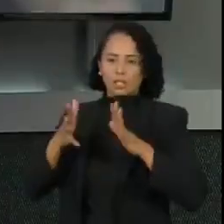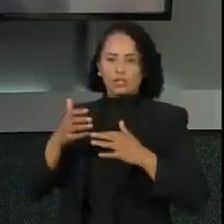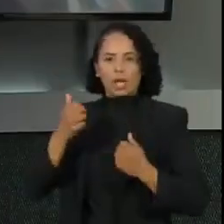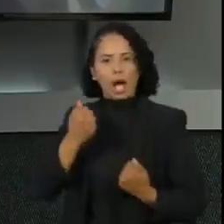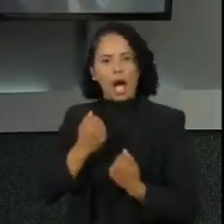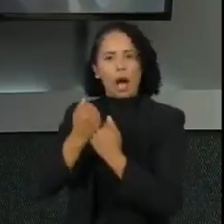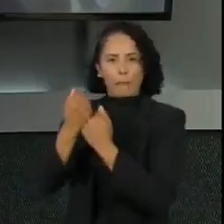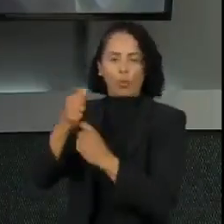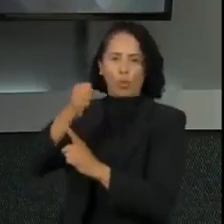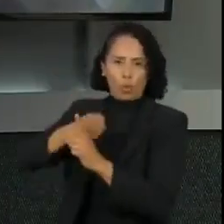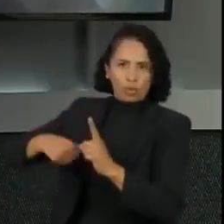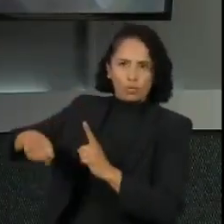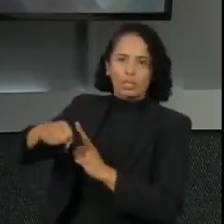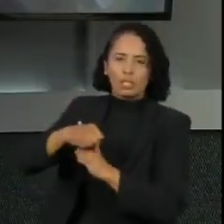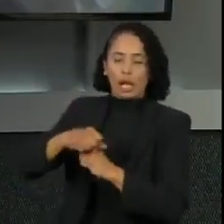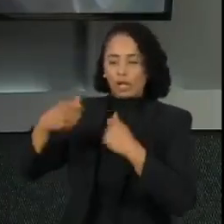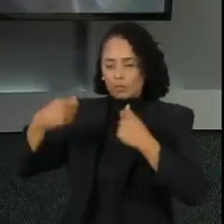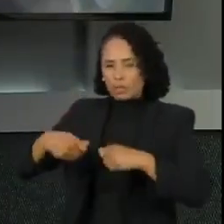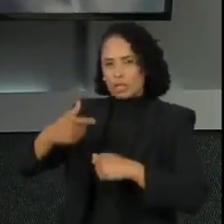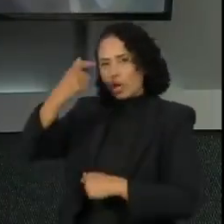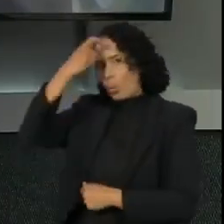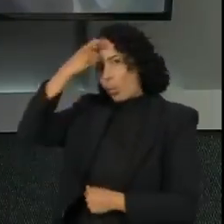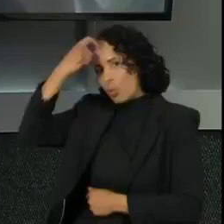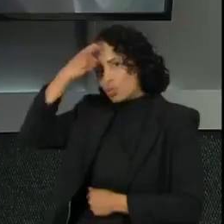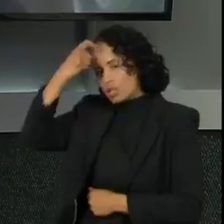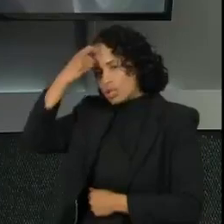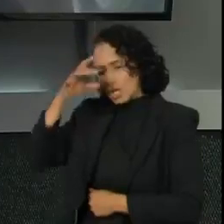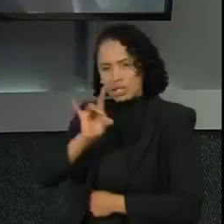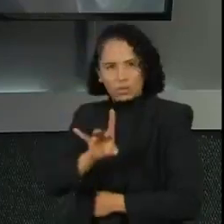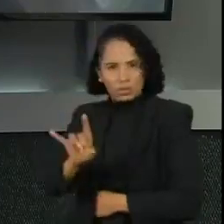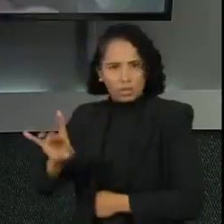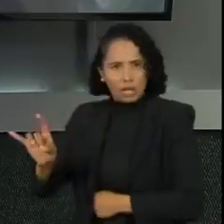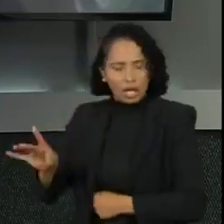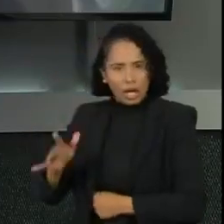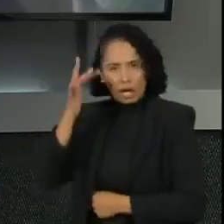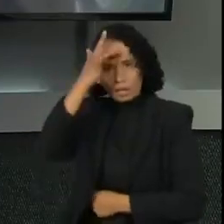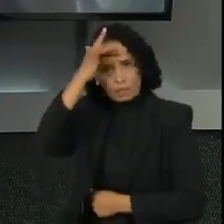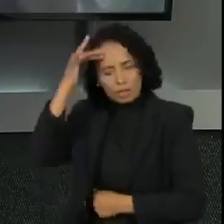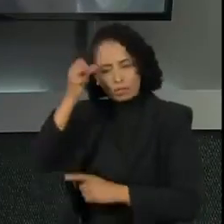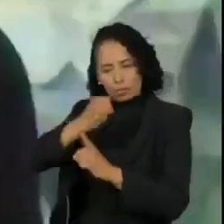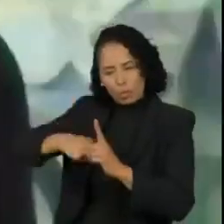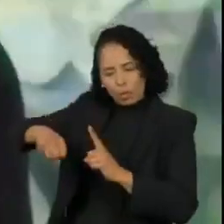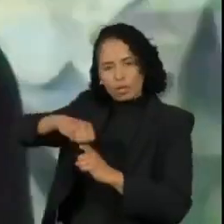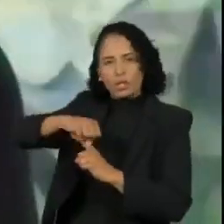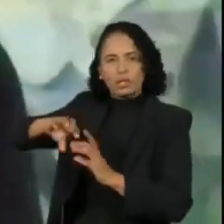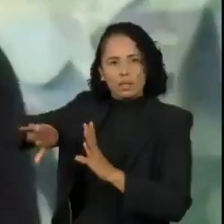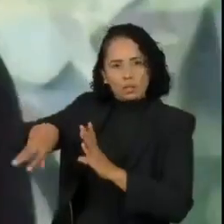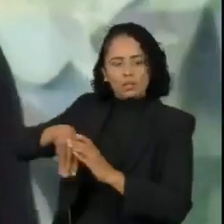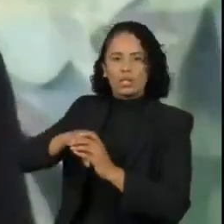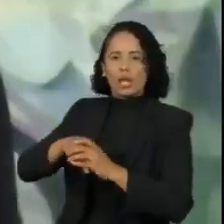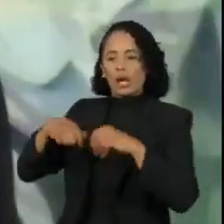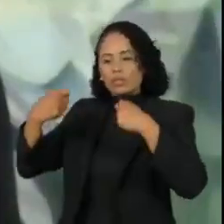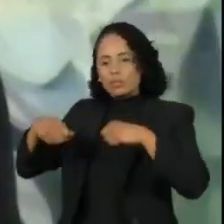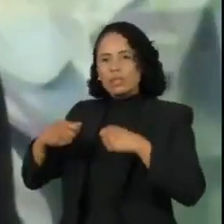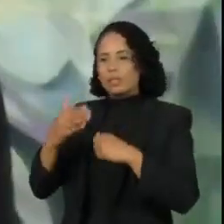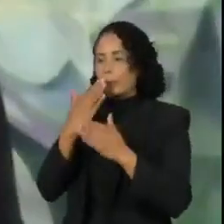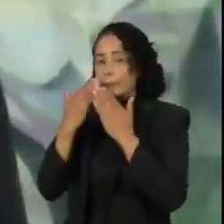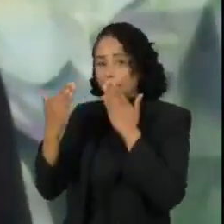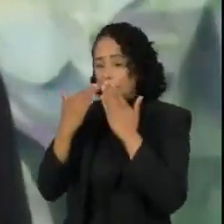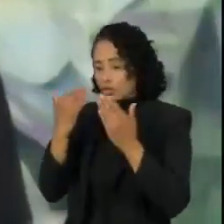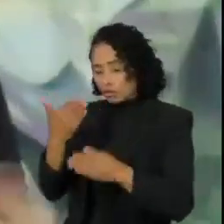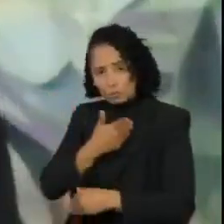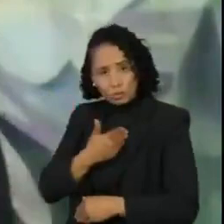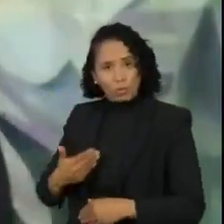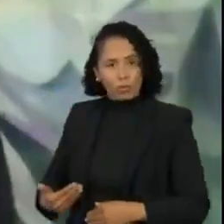a questão da consciência, tomada de consciência, do protagonismo, da gente saber o que a gente tem que pedir, o próprio governo, por assim